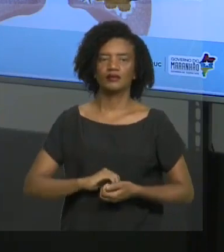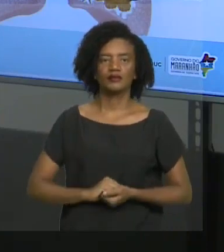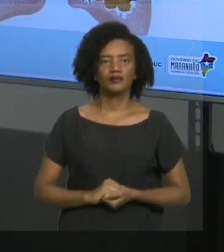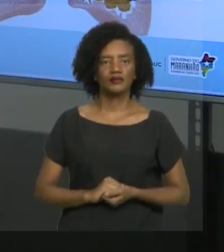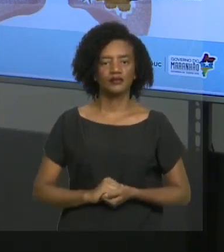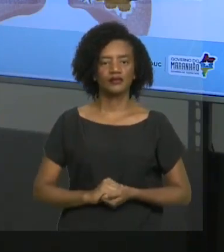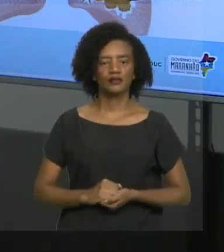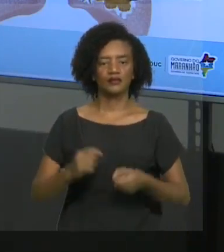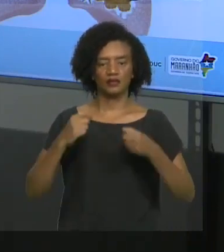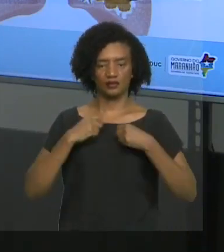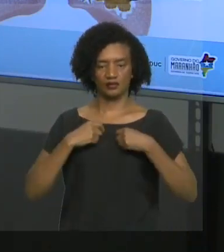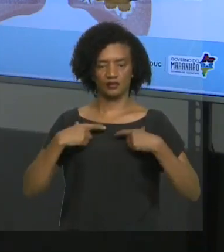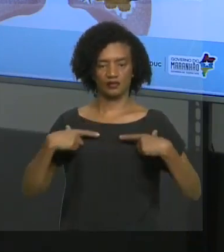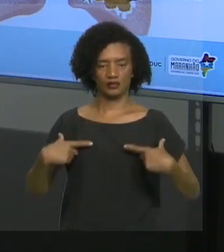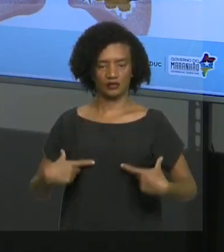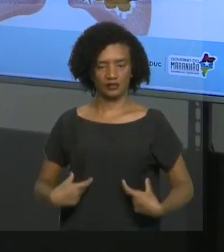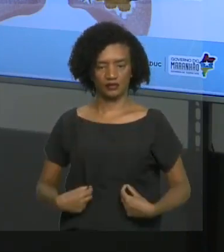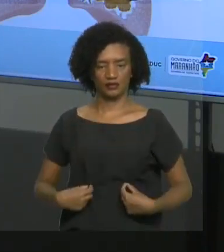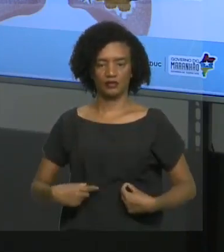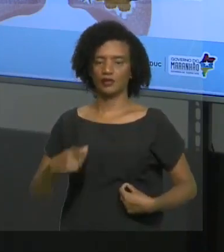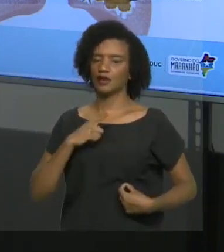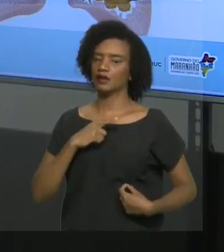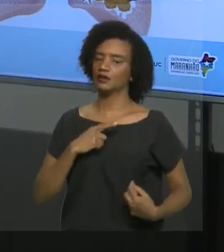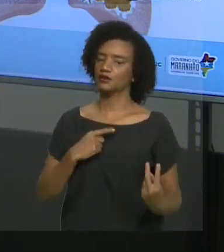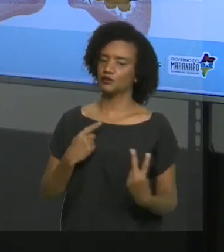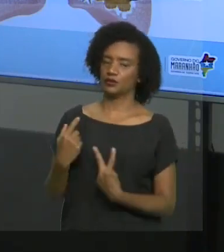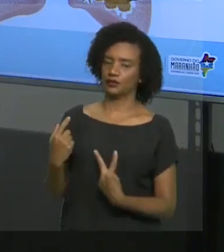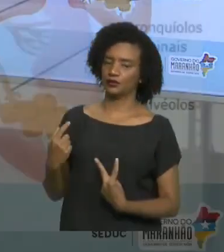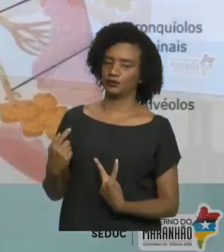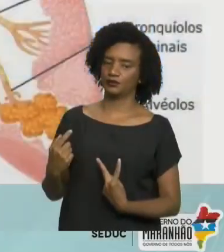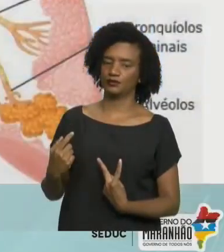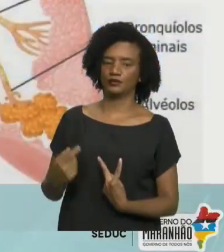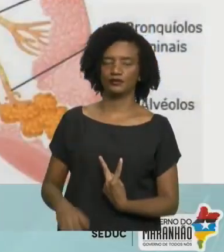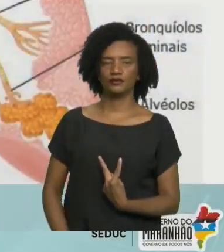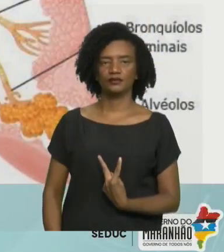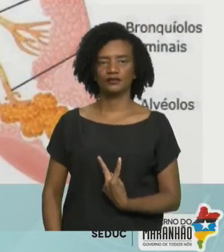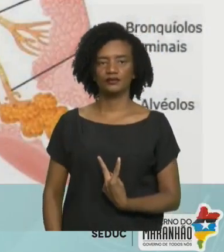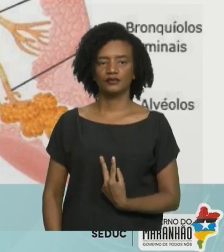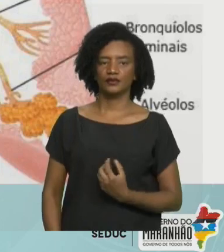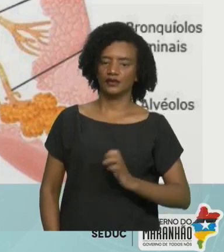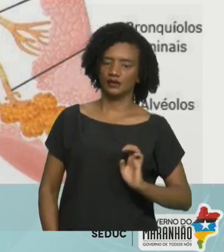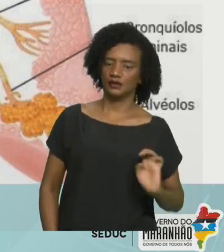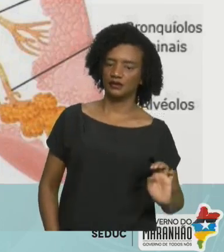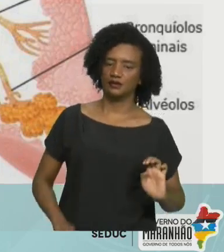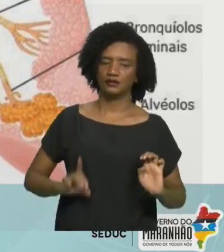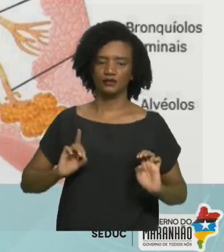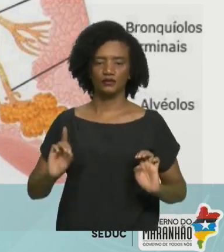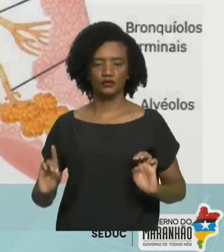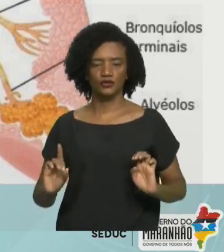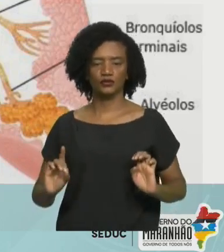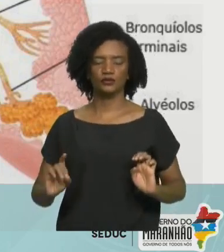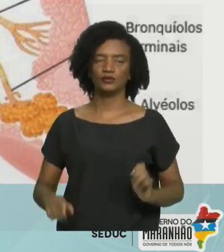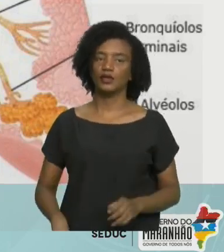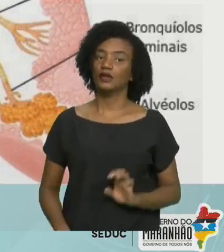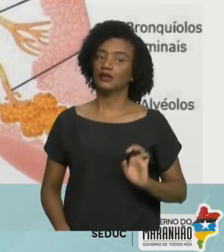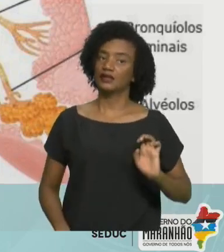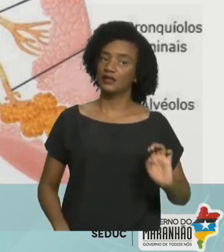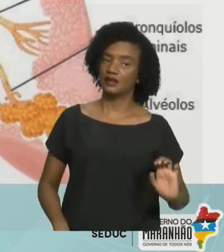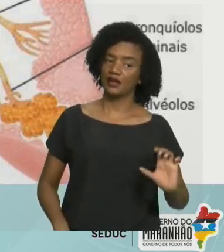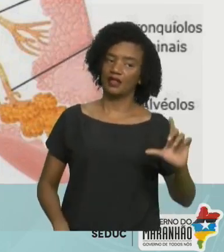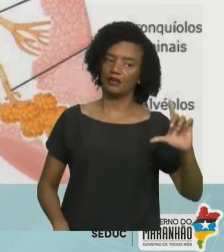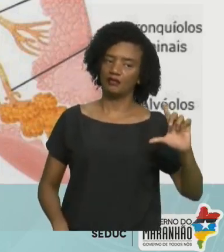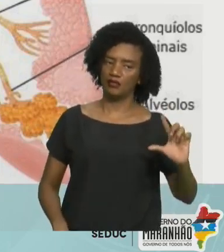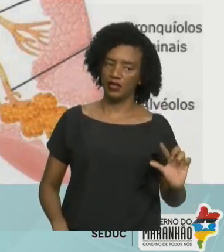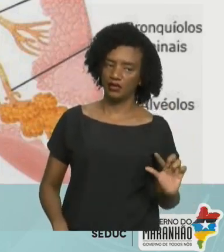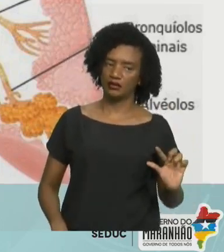Pulmão nós temos dois, o esquerdo e o direito. O esquerdo, ele é menor do que o direito, porque do lado esquerdo